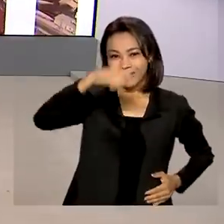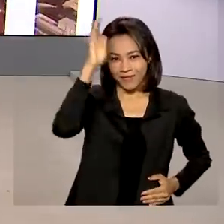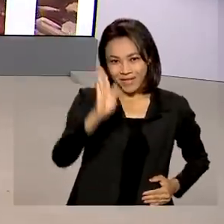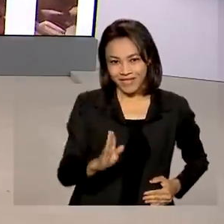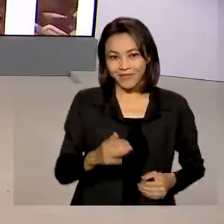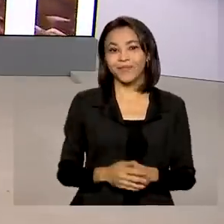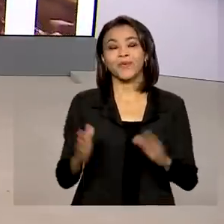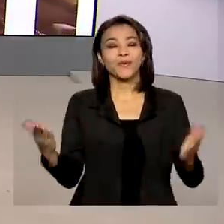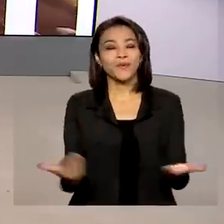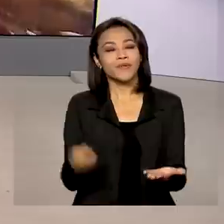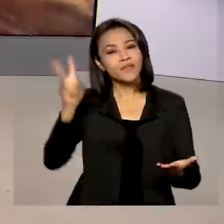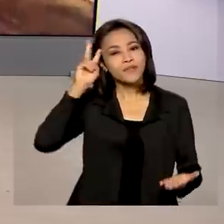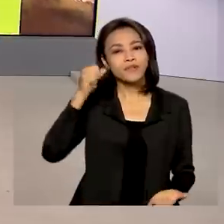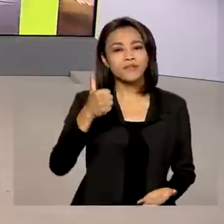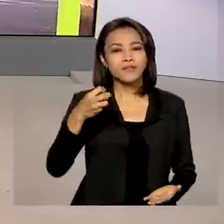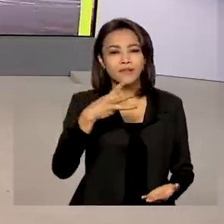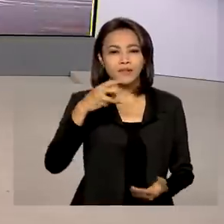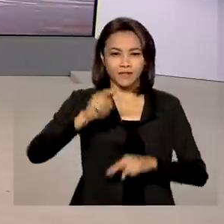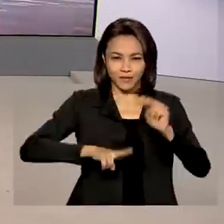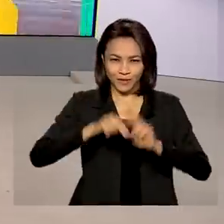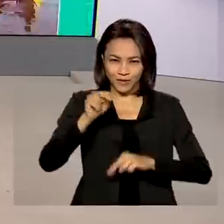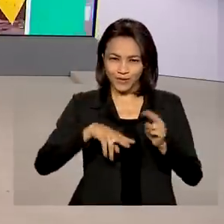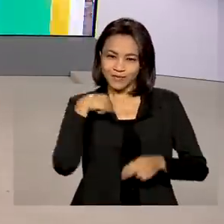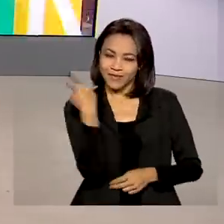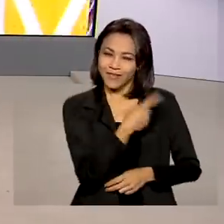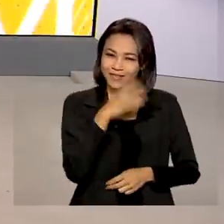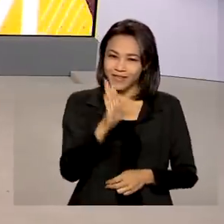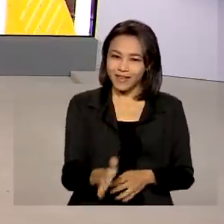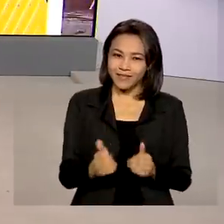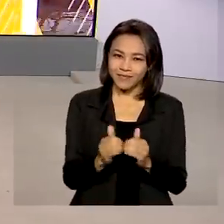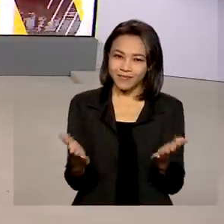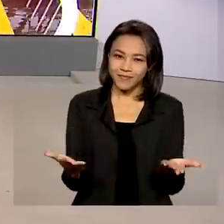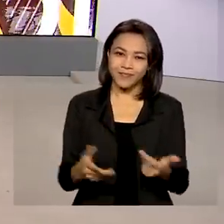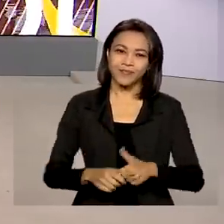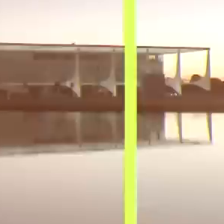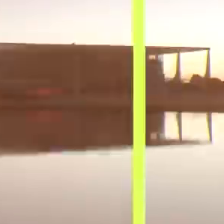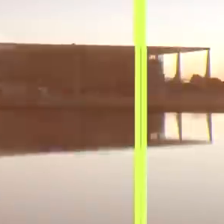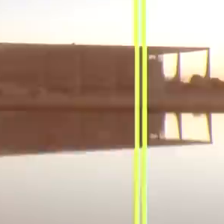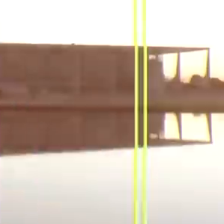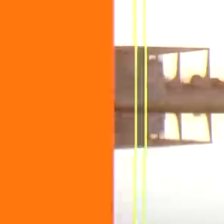Segunda-feira, 13 de junho, o Brasil em Dia já está no ar.